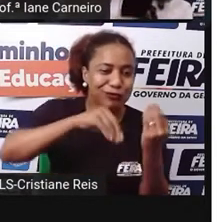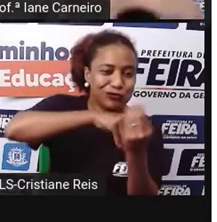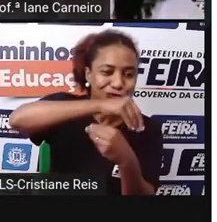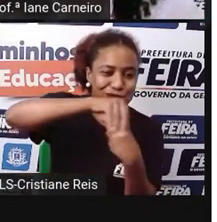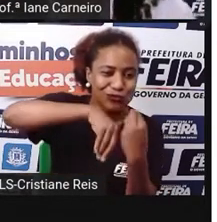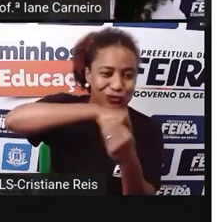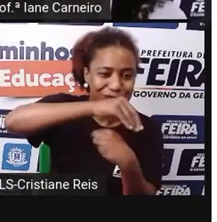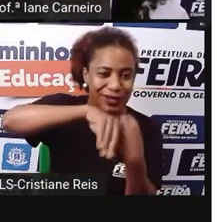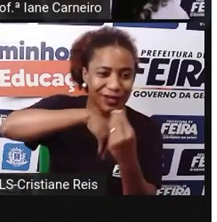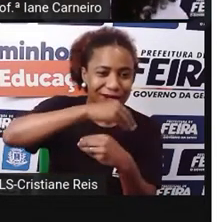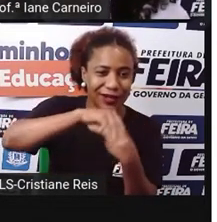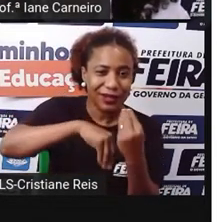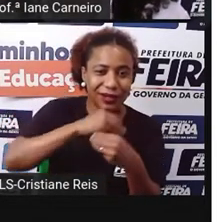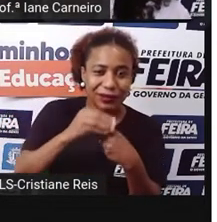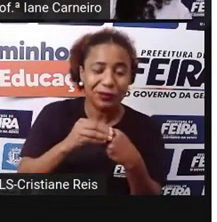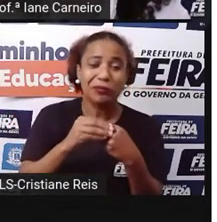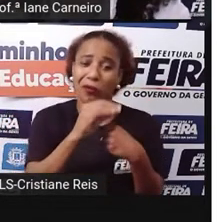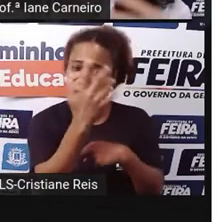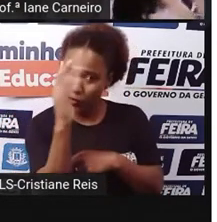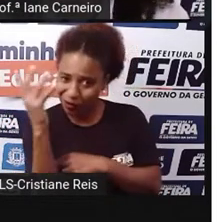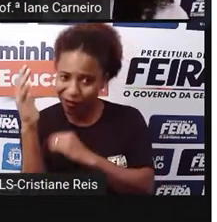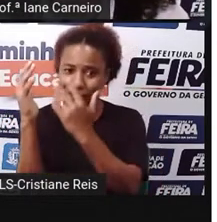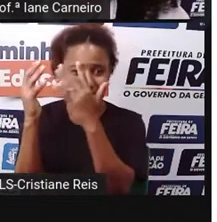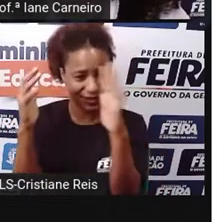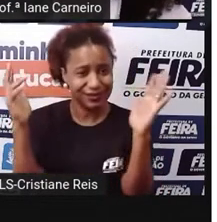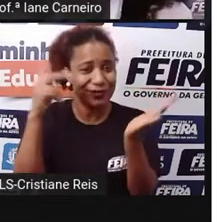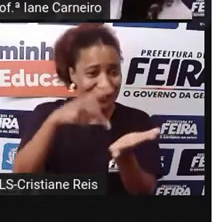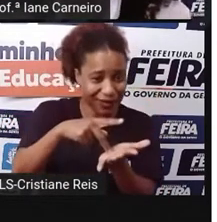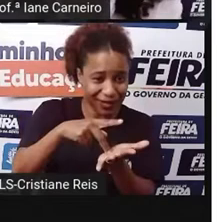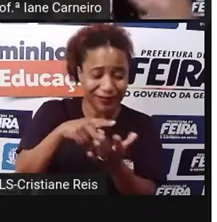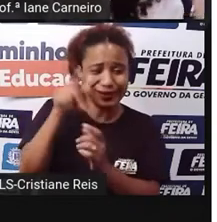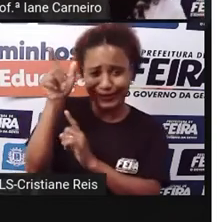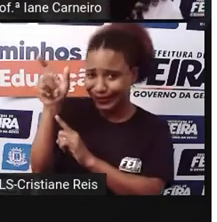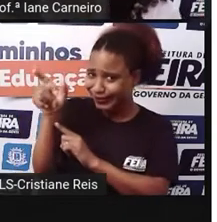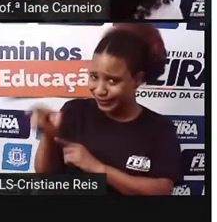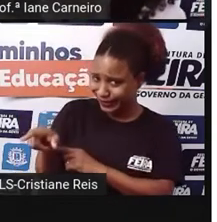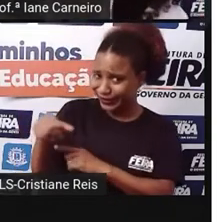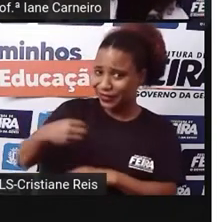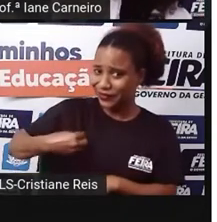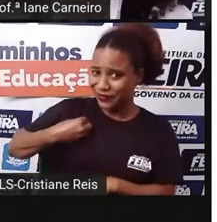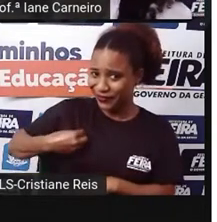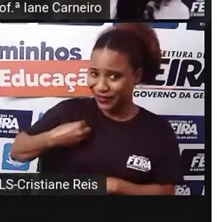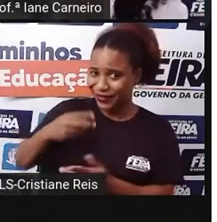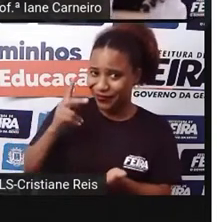com o que a gente não consegue explicar. A gente não consegue explicar como é que uma pessoa